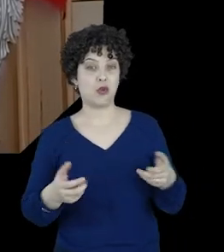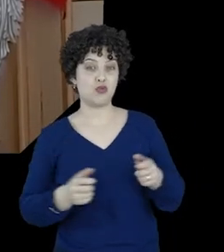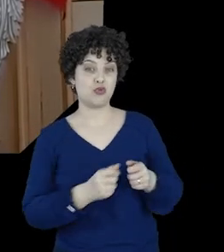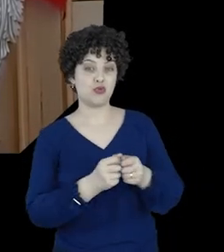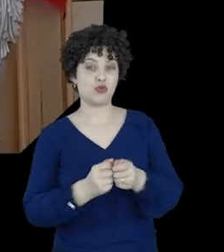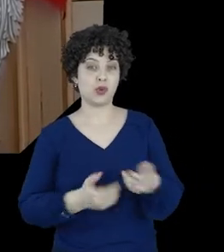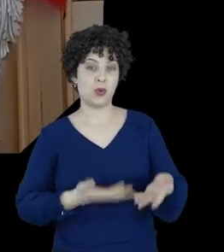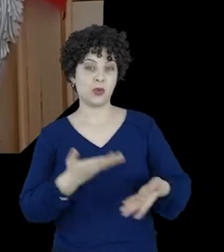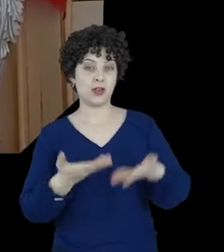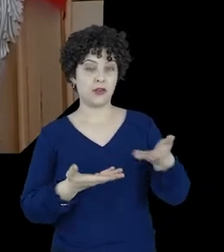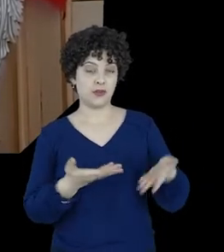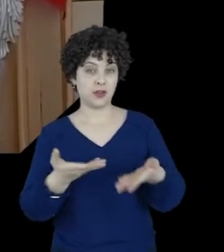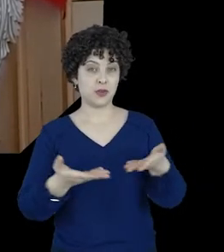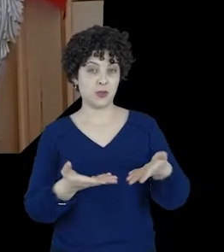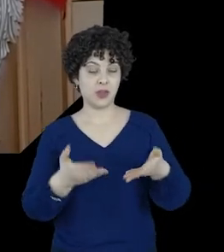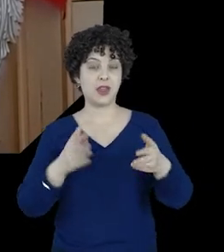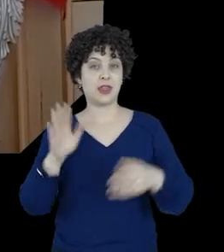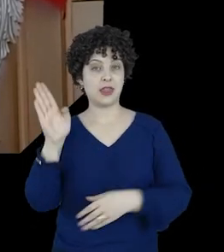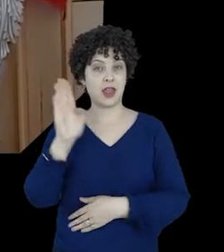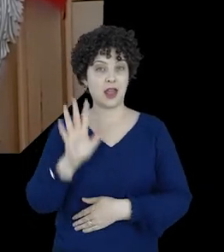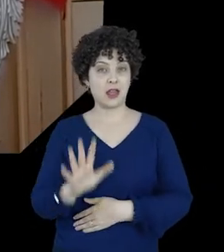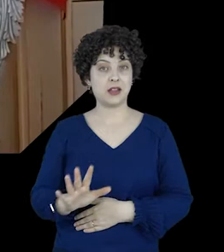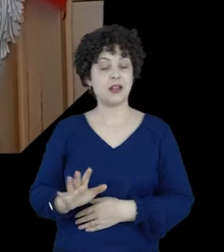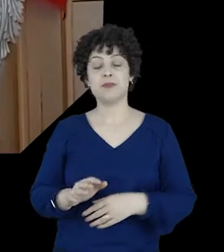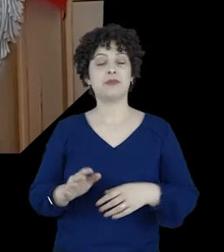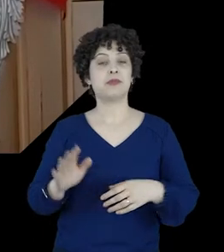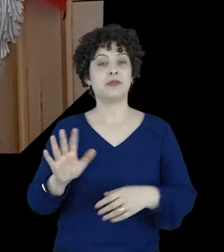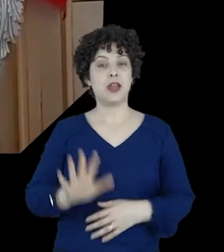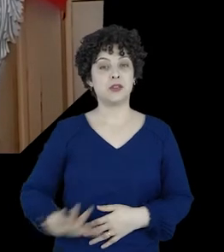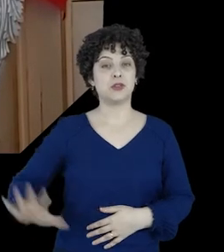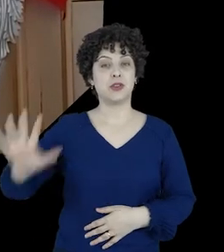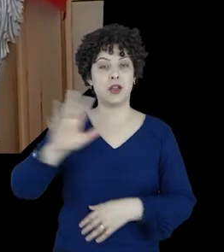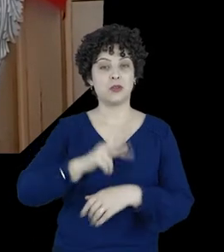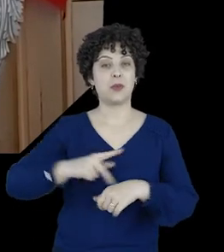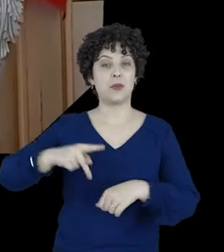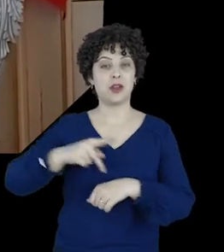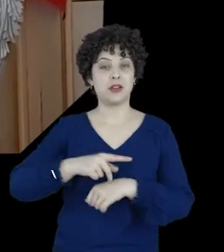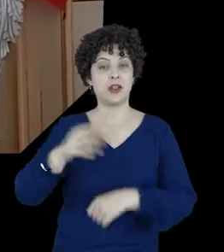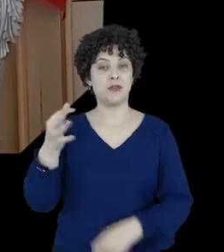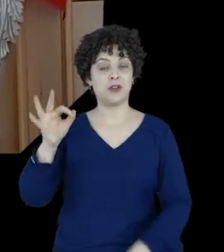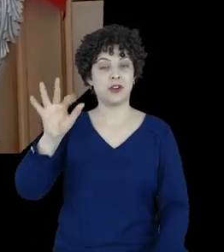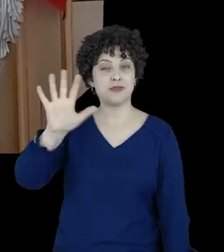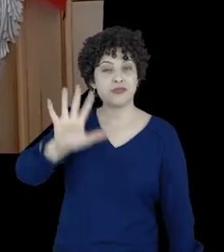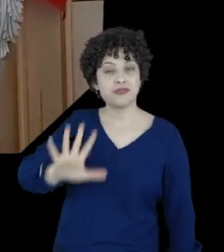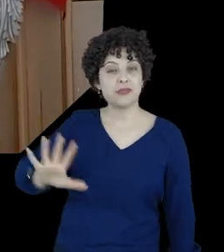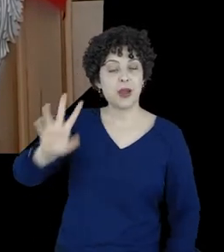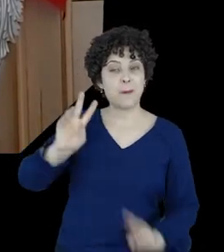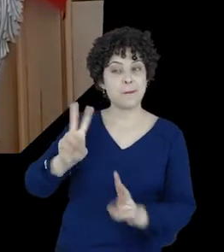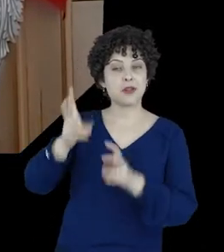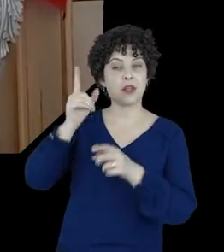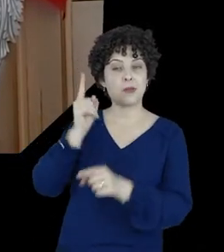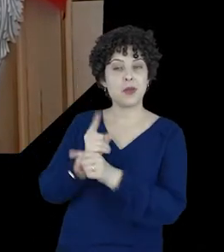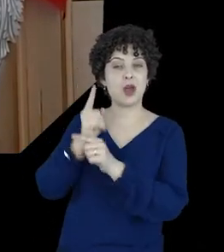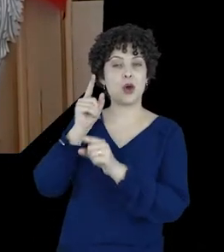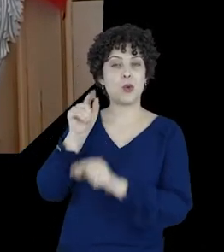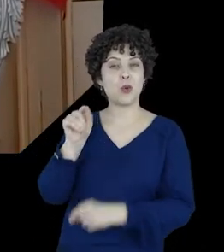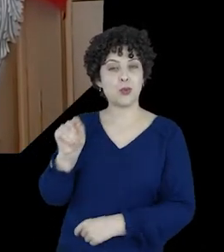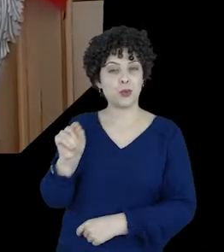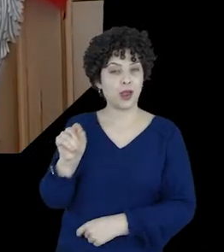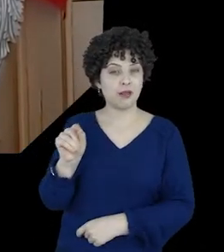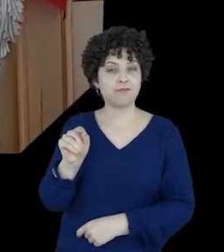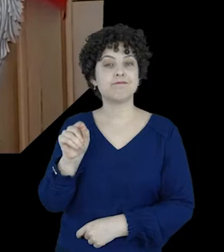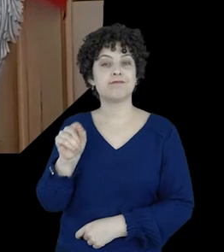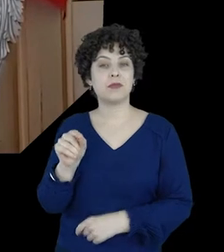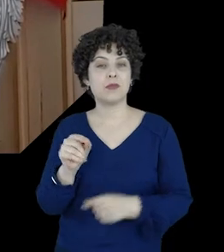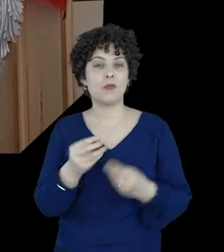Então, junto dos serviços da Assembleia Nacional, nós identificamos na